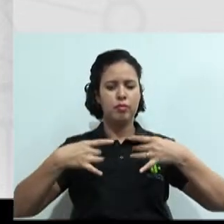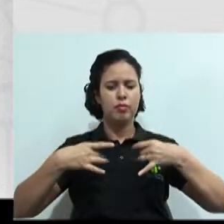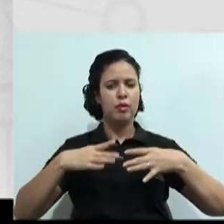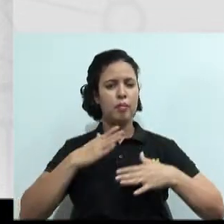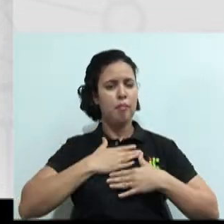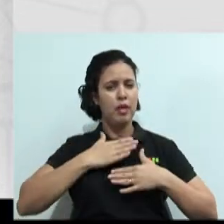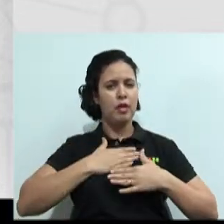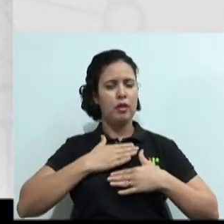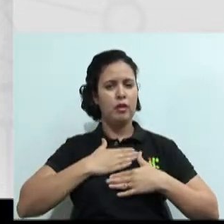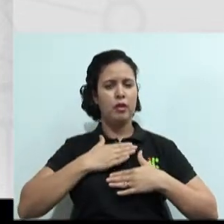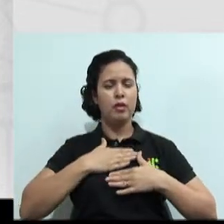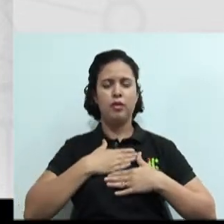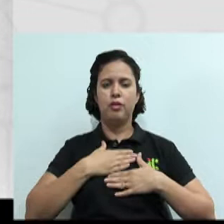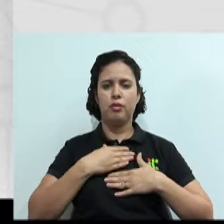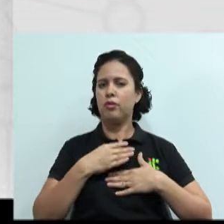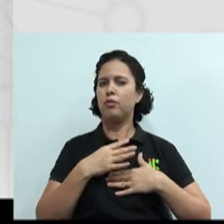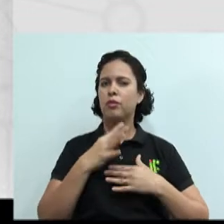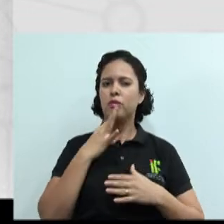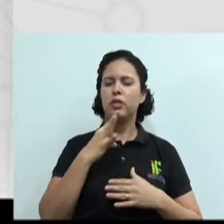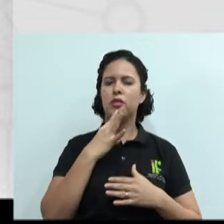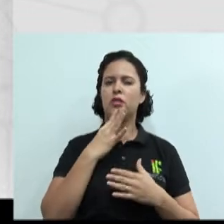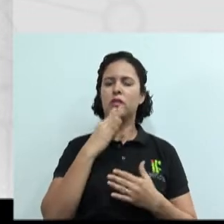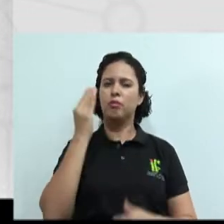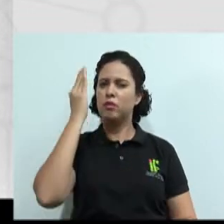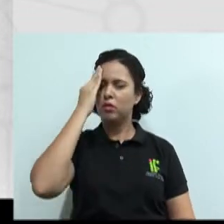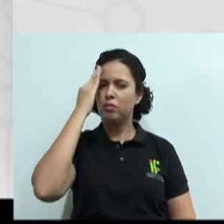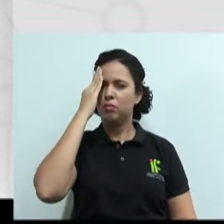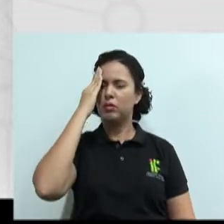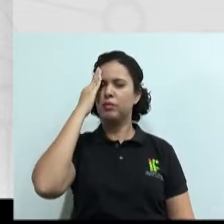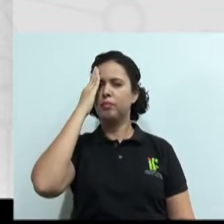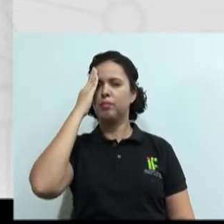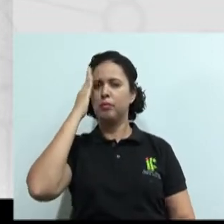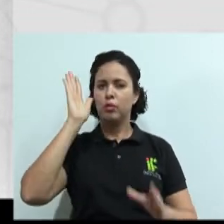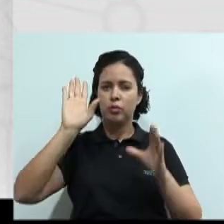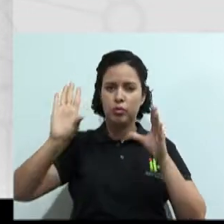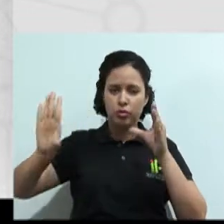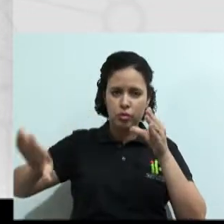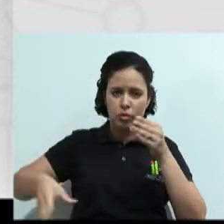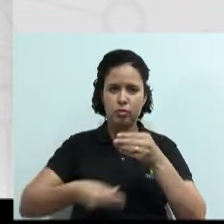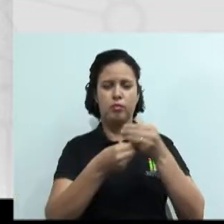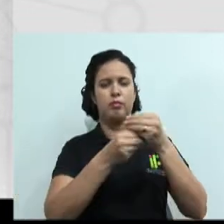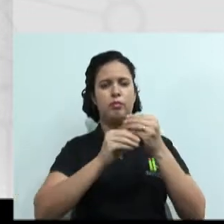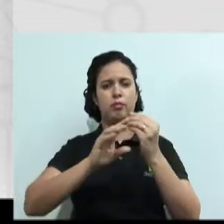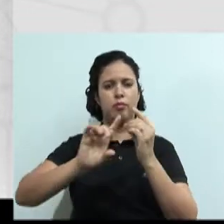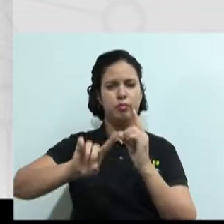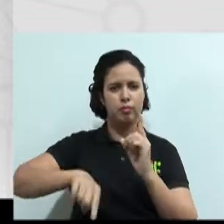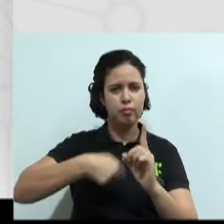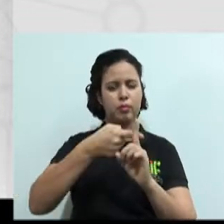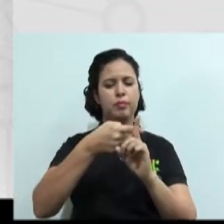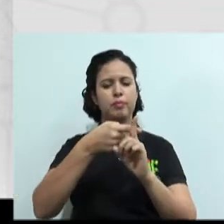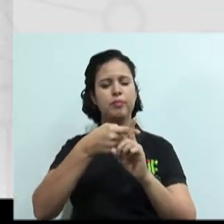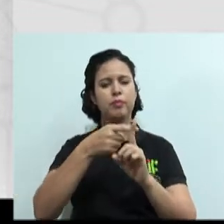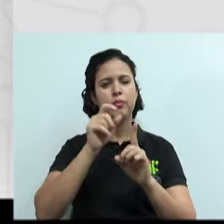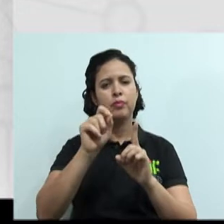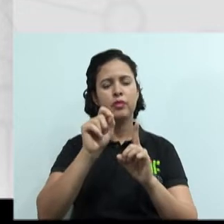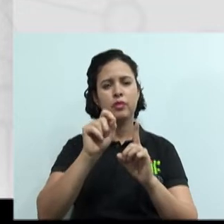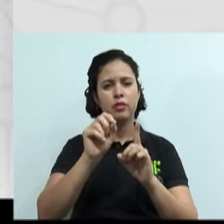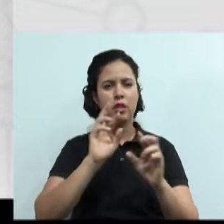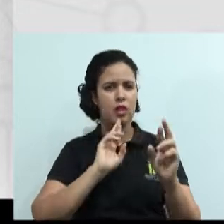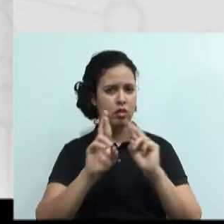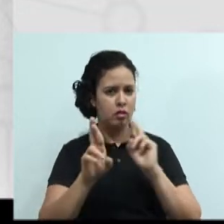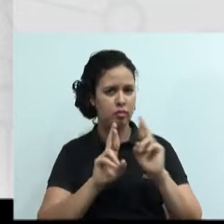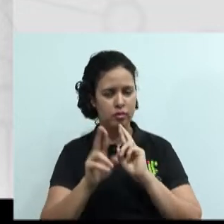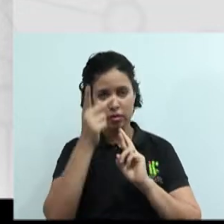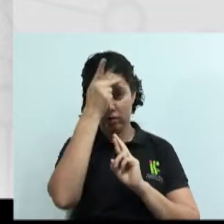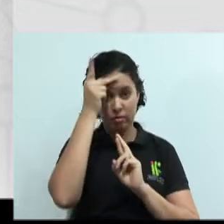relacionamento, somado ao relacionamento interpessoal, que é o relacionamento entre as pessoas que nós acabamos de ver, tudo